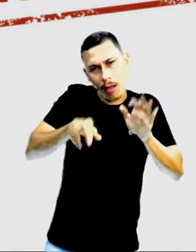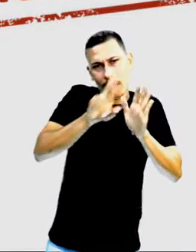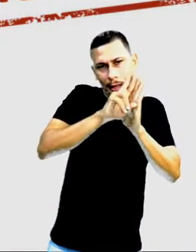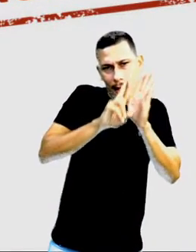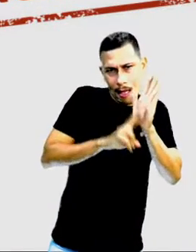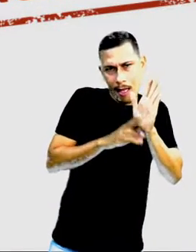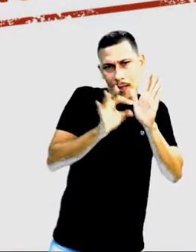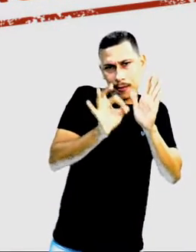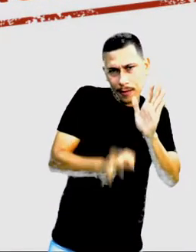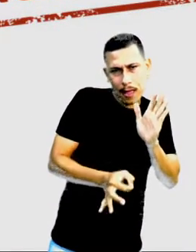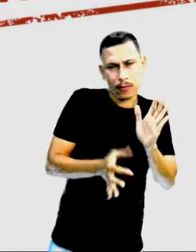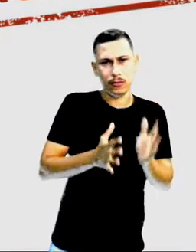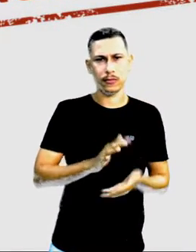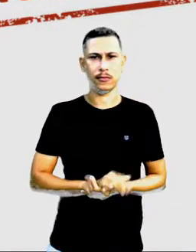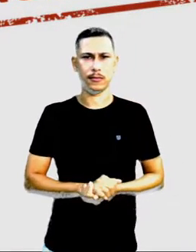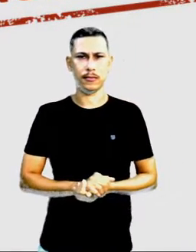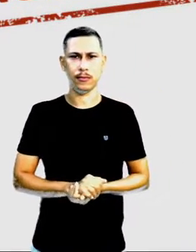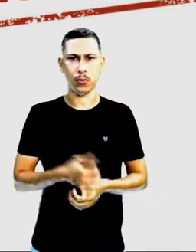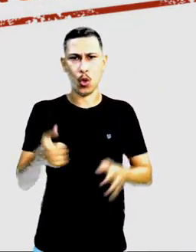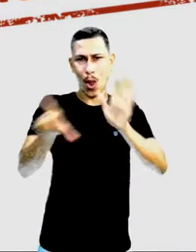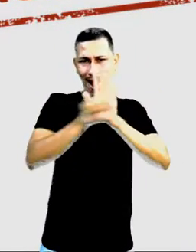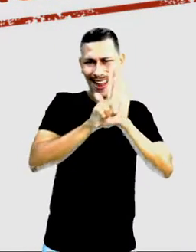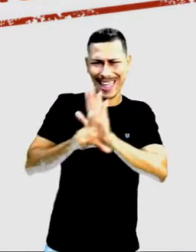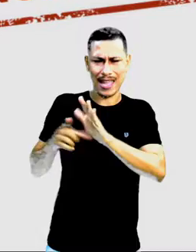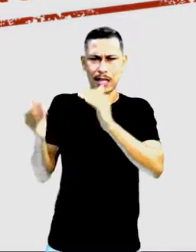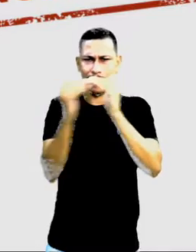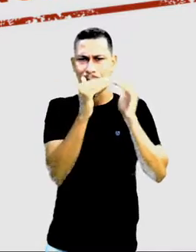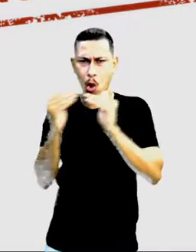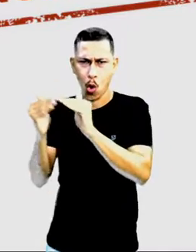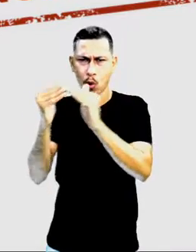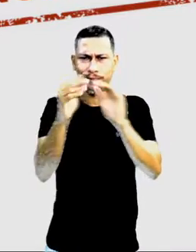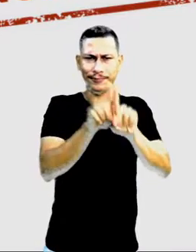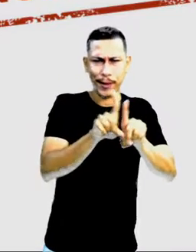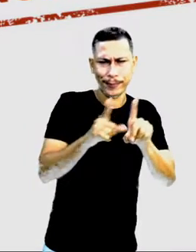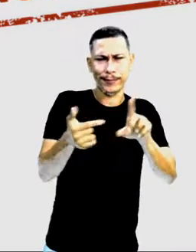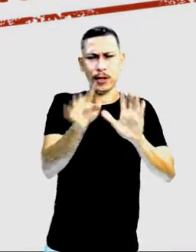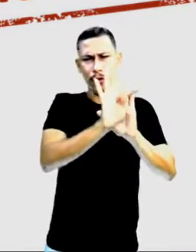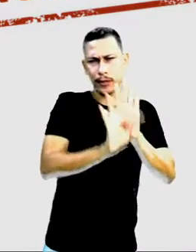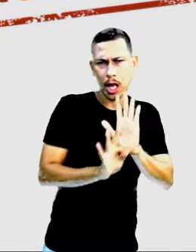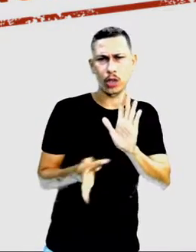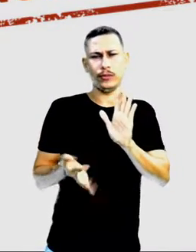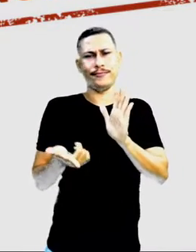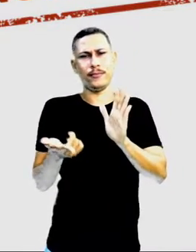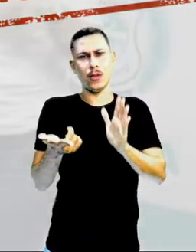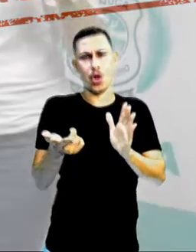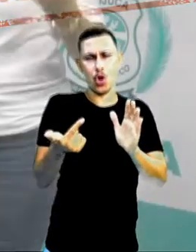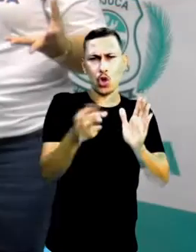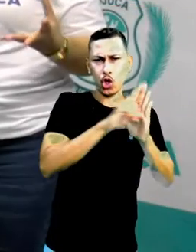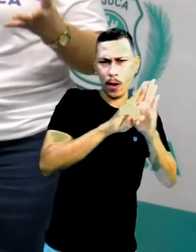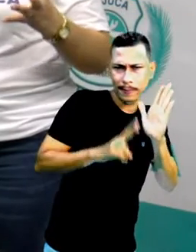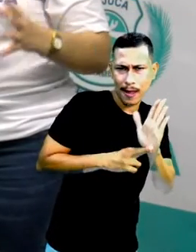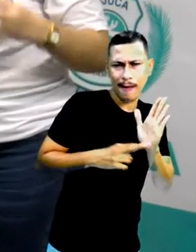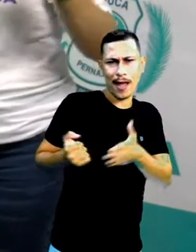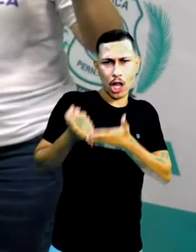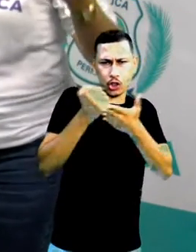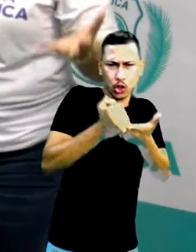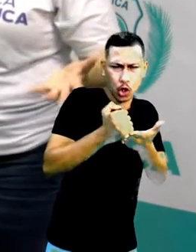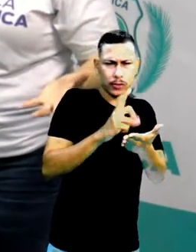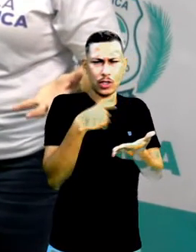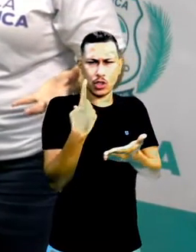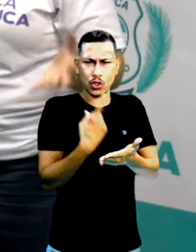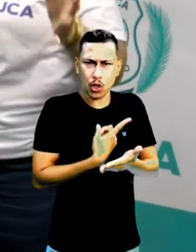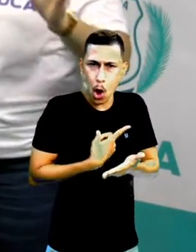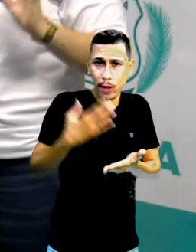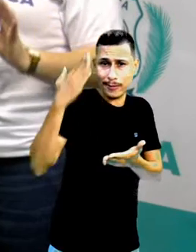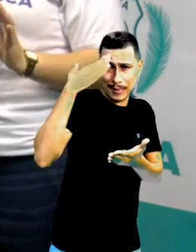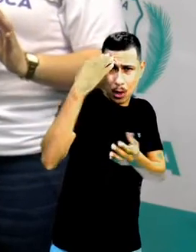Direção para agir de acordo com a lei. Então, os textos normativos também nos ajudam a entender o que é essa lei e como